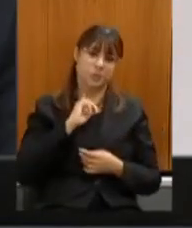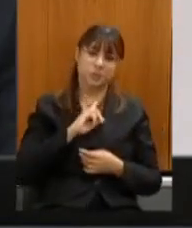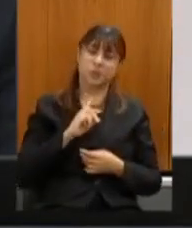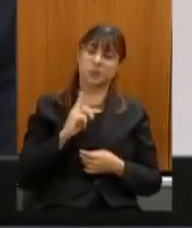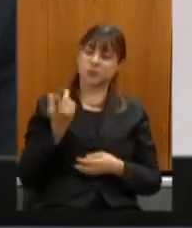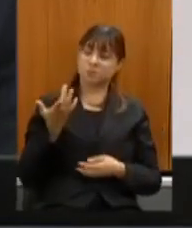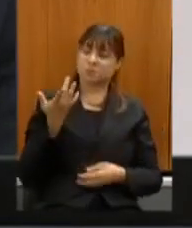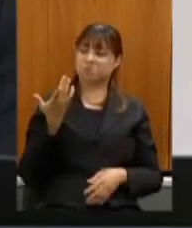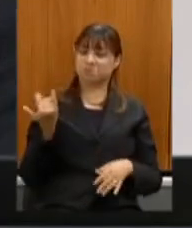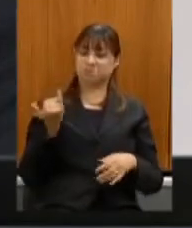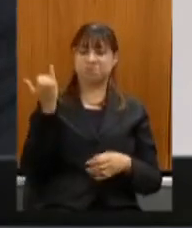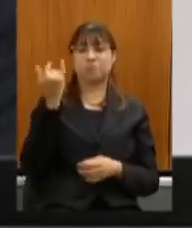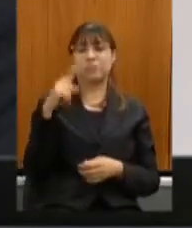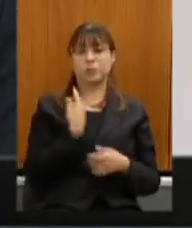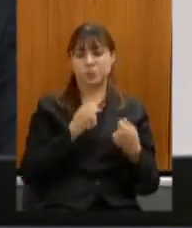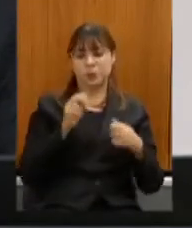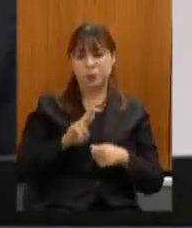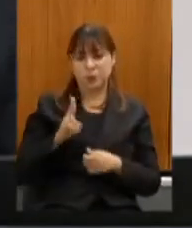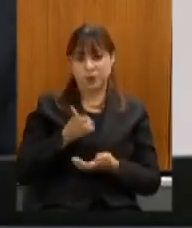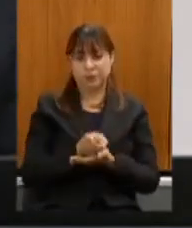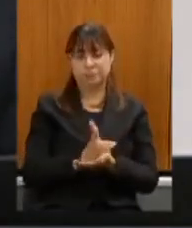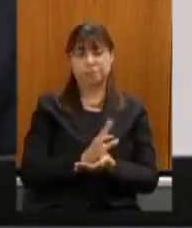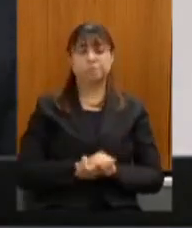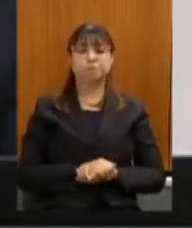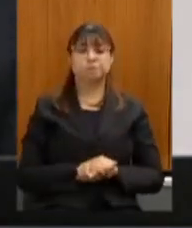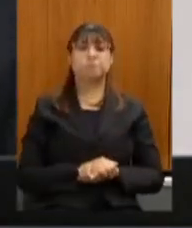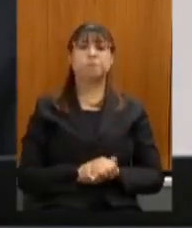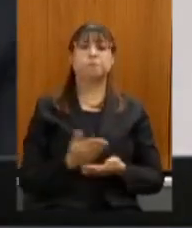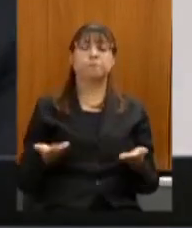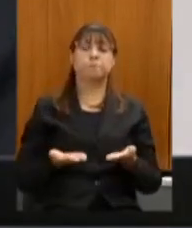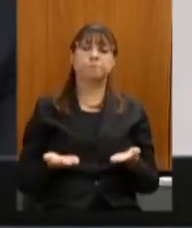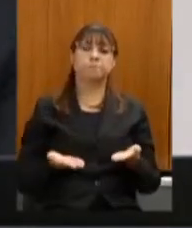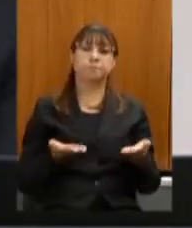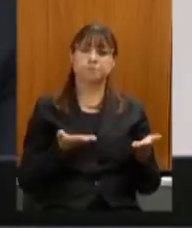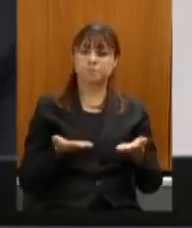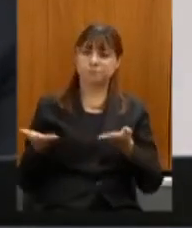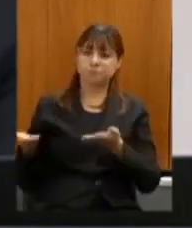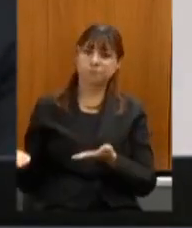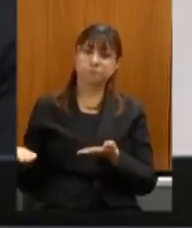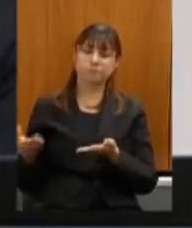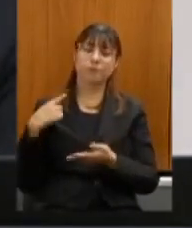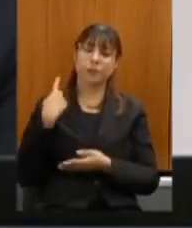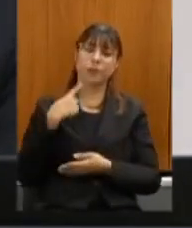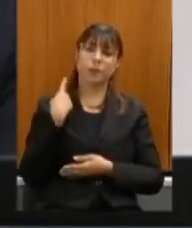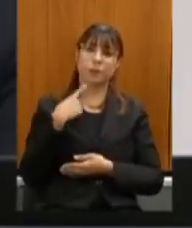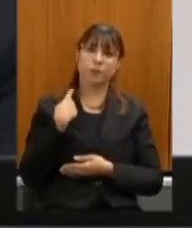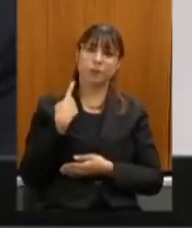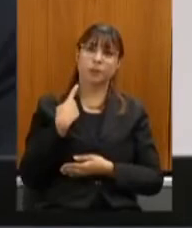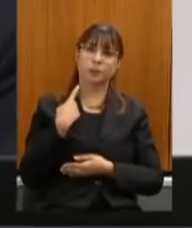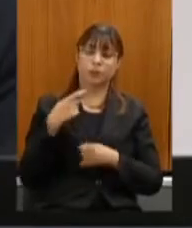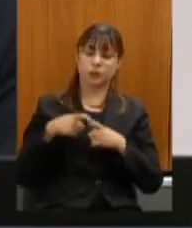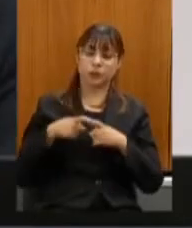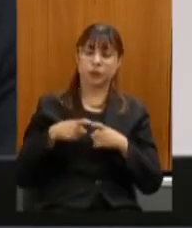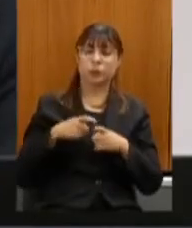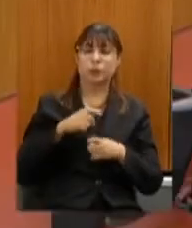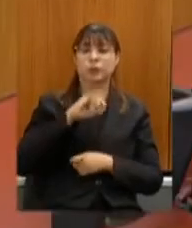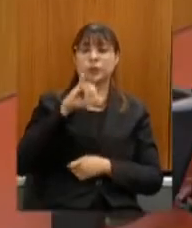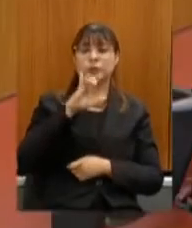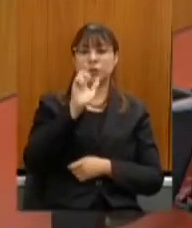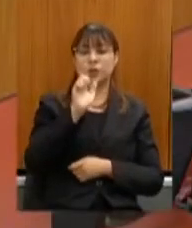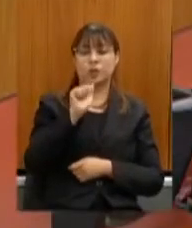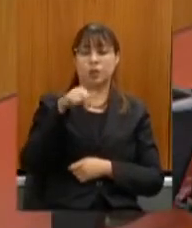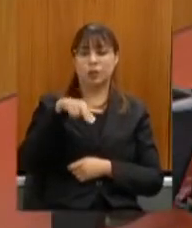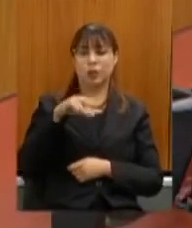que nós temos e que nós temos que explorar cada vez mais nesse momento eu passo a palavra ao deputado doutor Jean Fleury